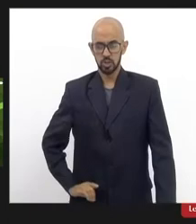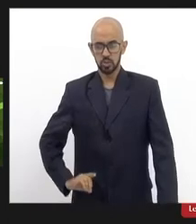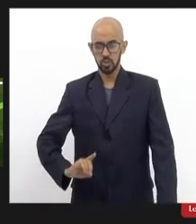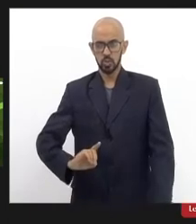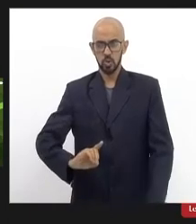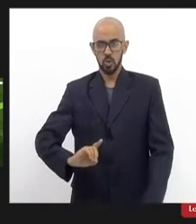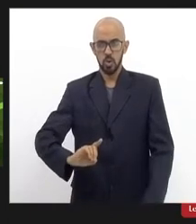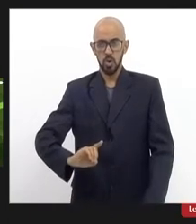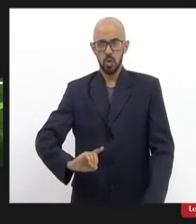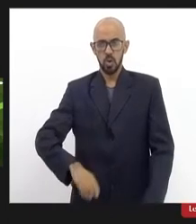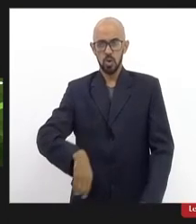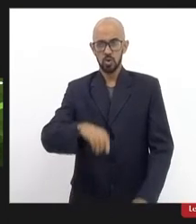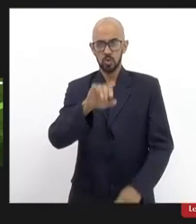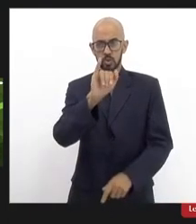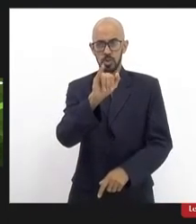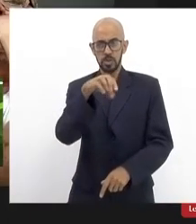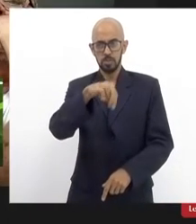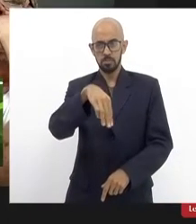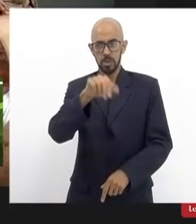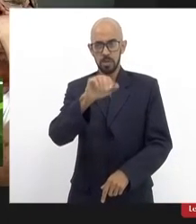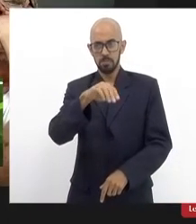para fazer a sua intervenção